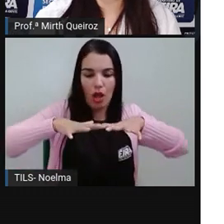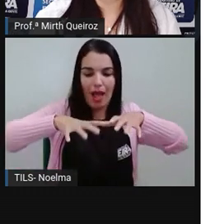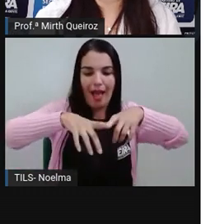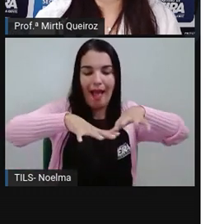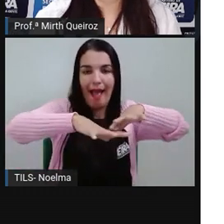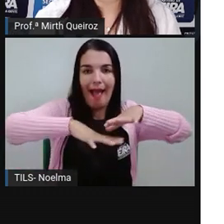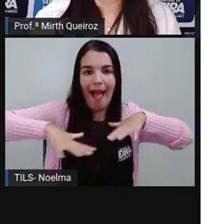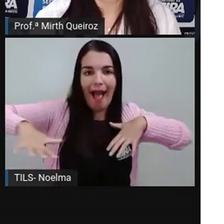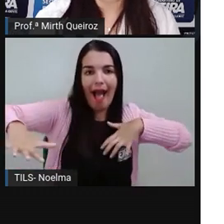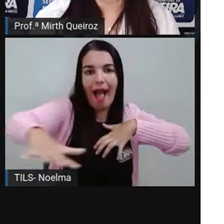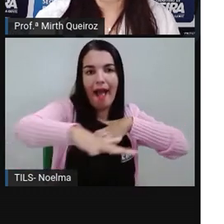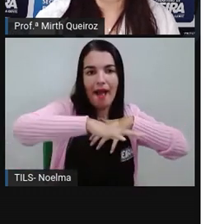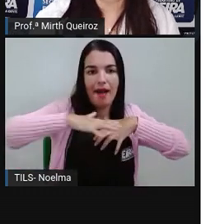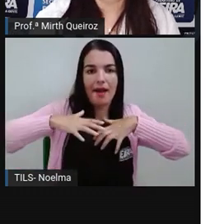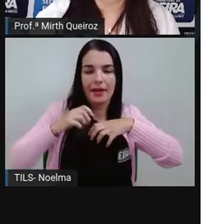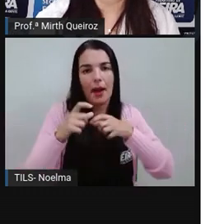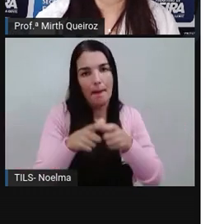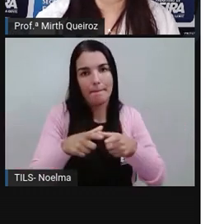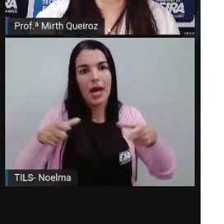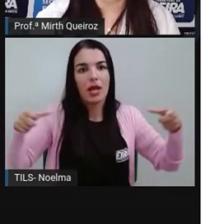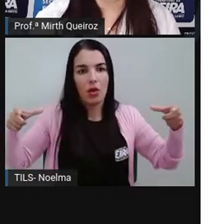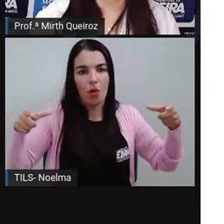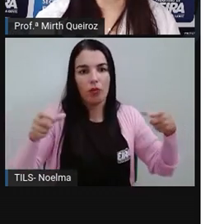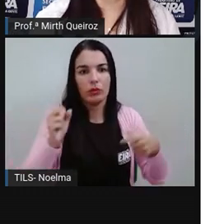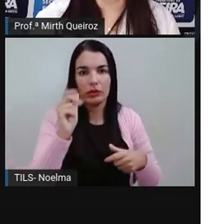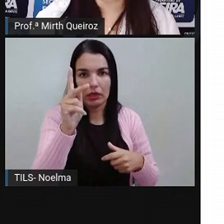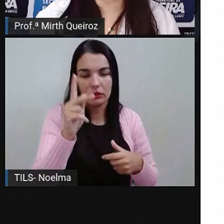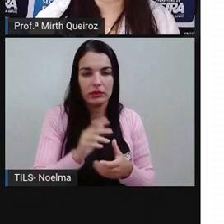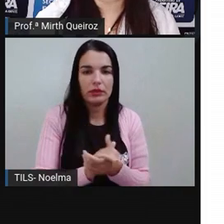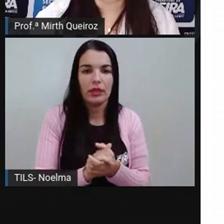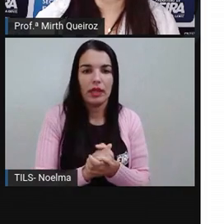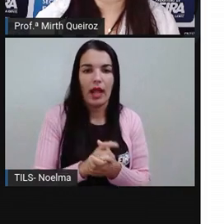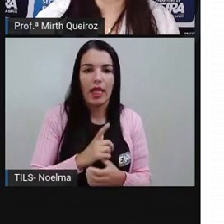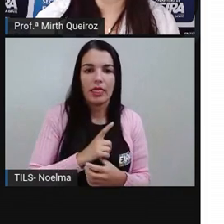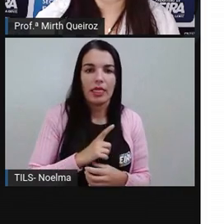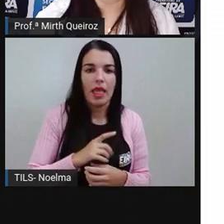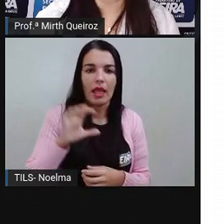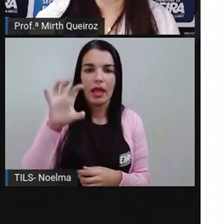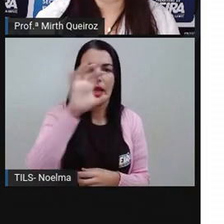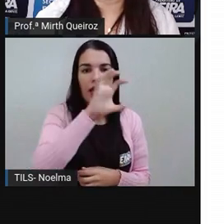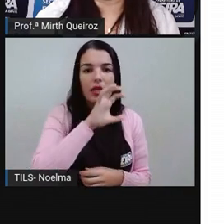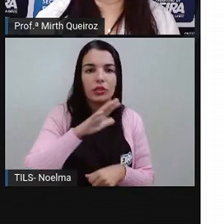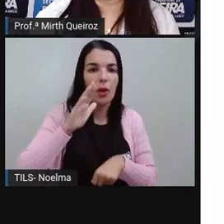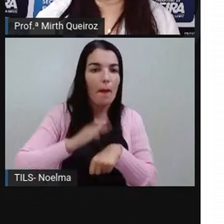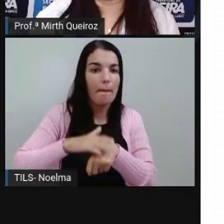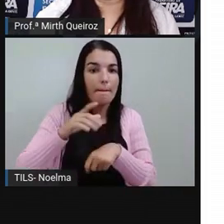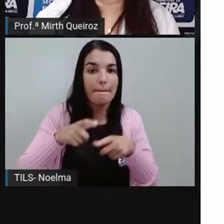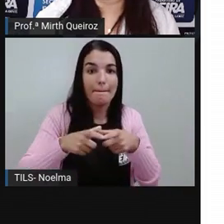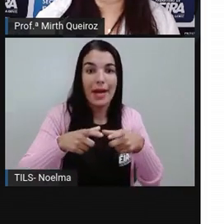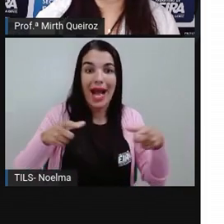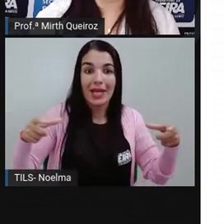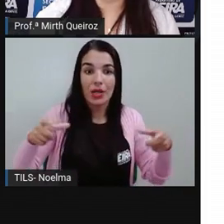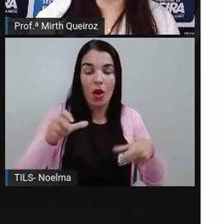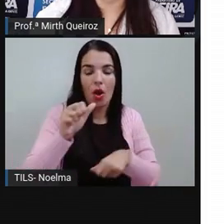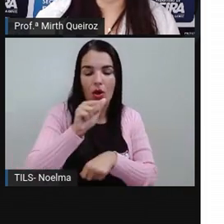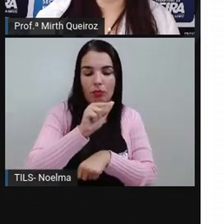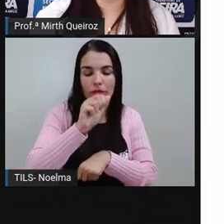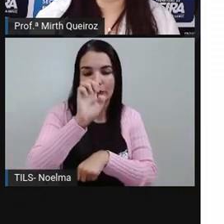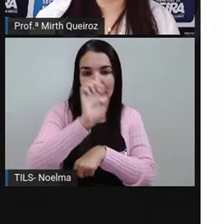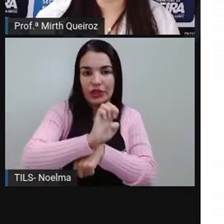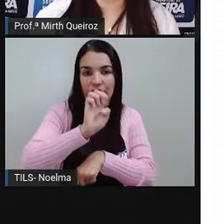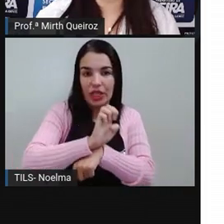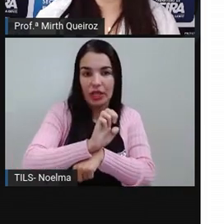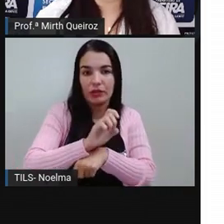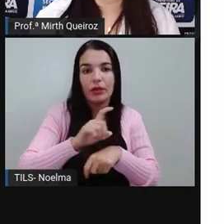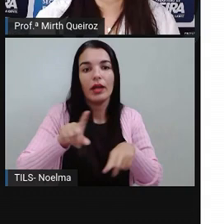território, ela seria a maior, certo? Nessa região estão localizados o maior estado e o